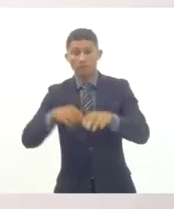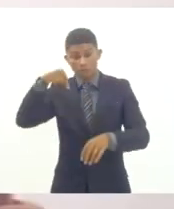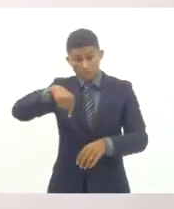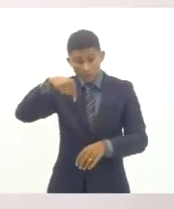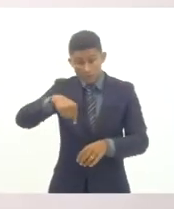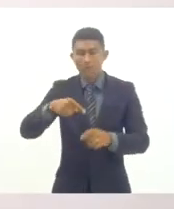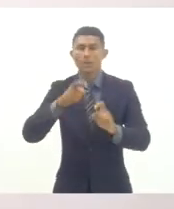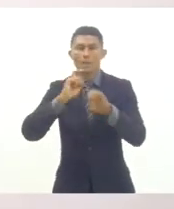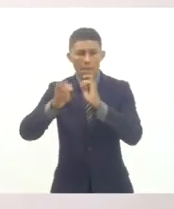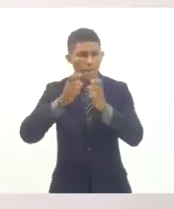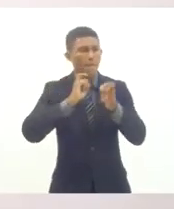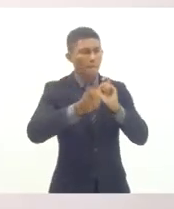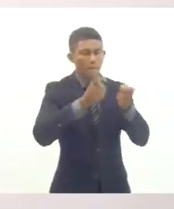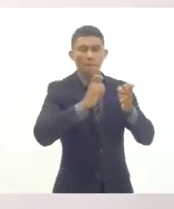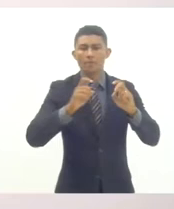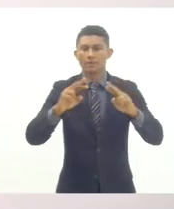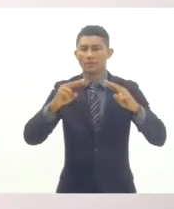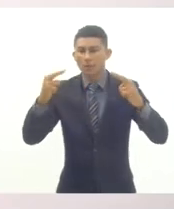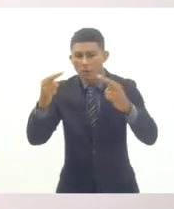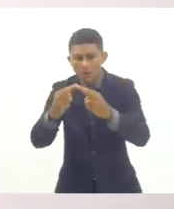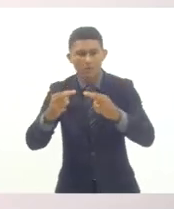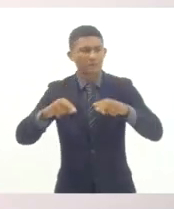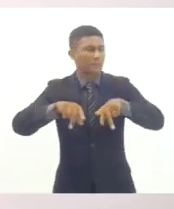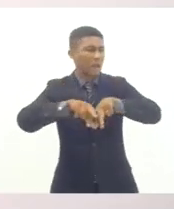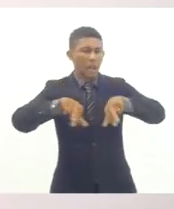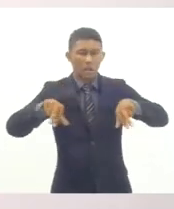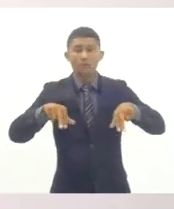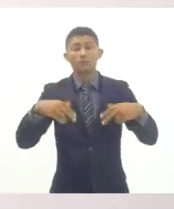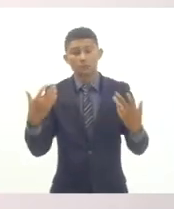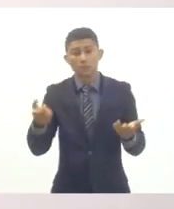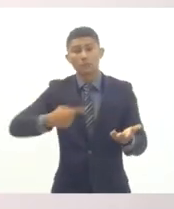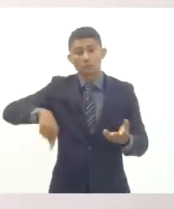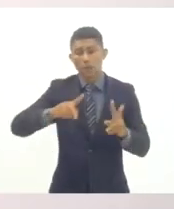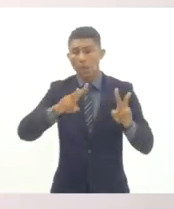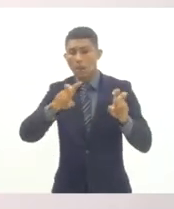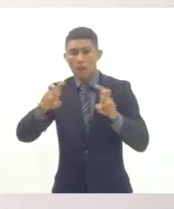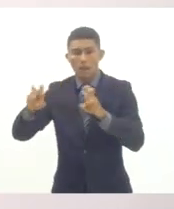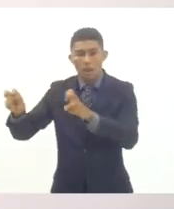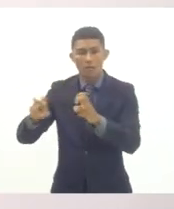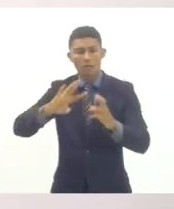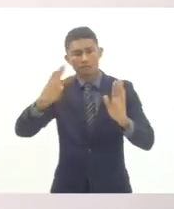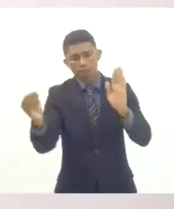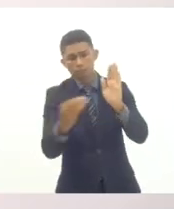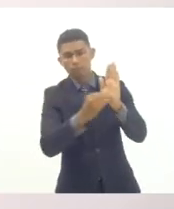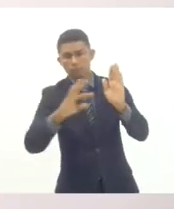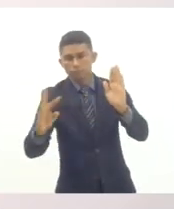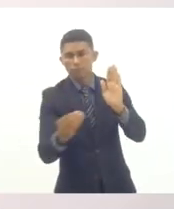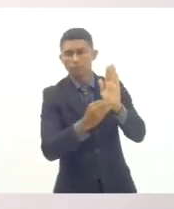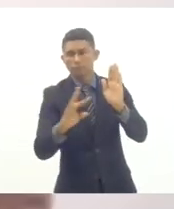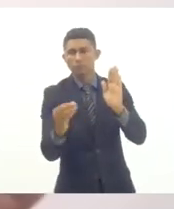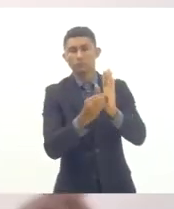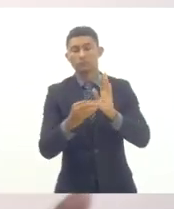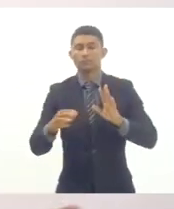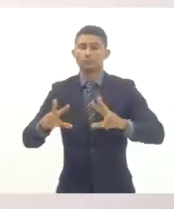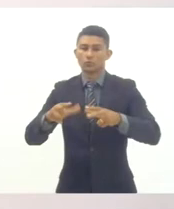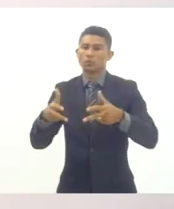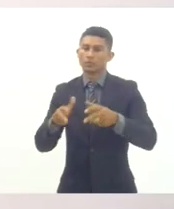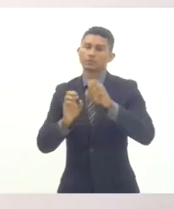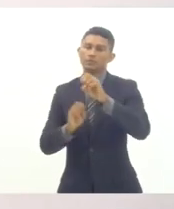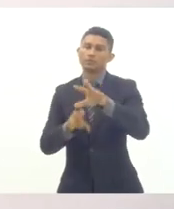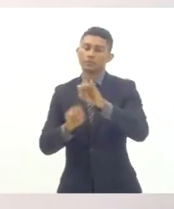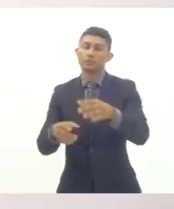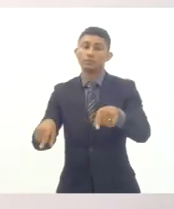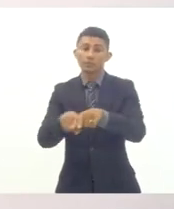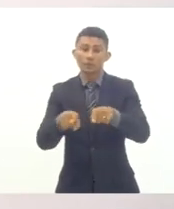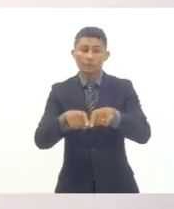a cada audiência pública, que nós fizemos questão de colocar essas demandas da Comissão e dos movimentos